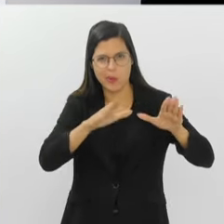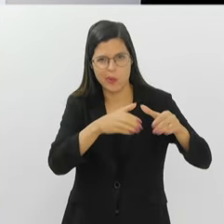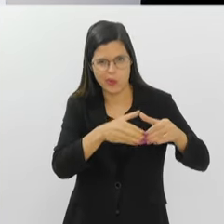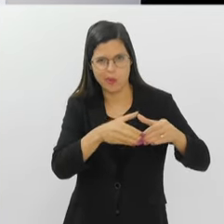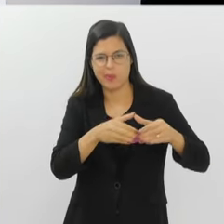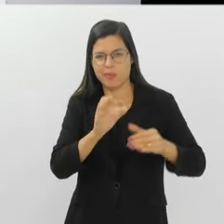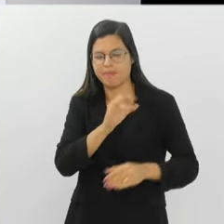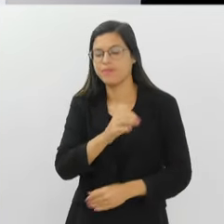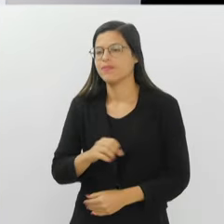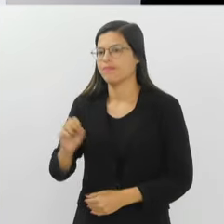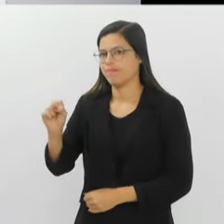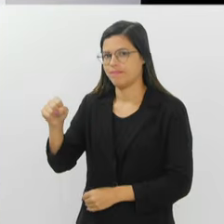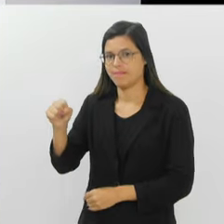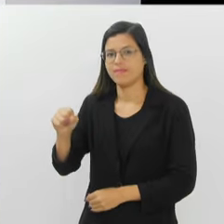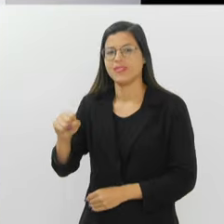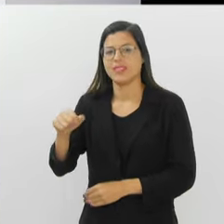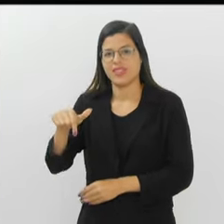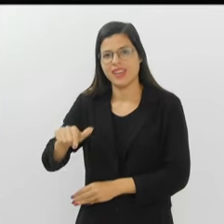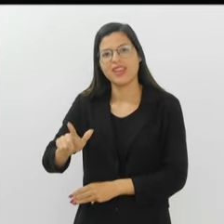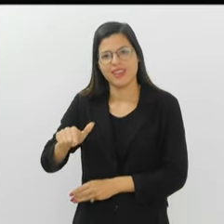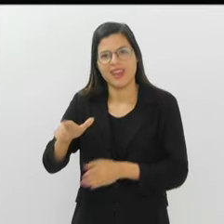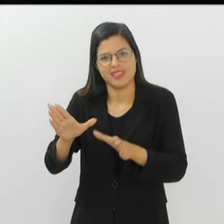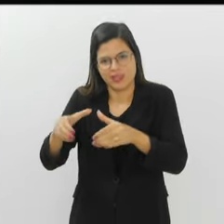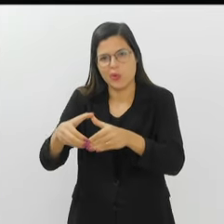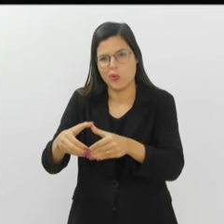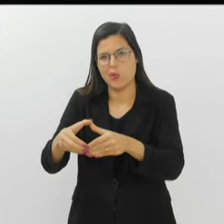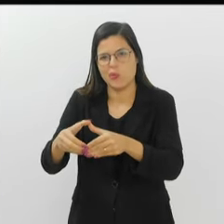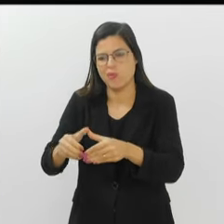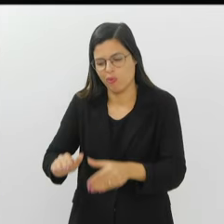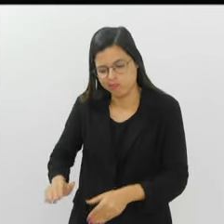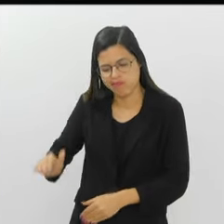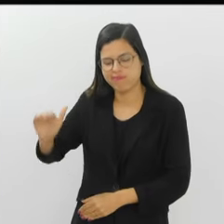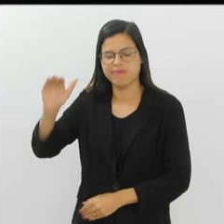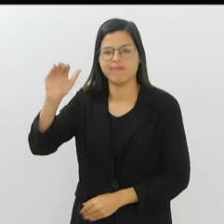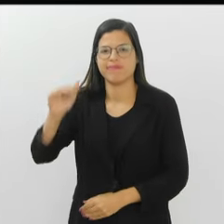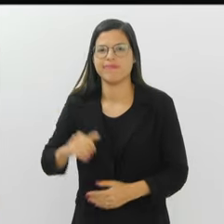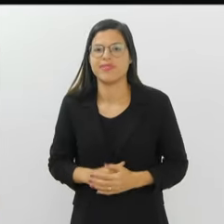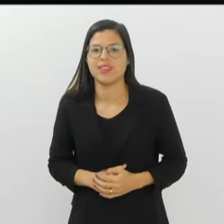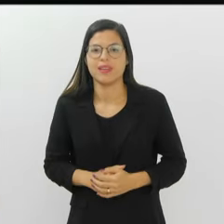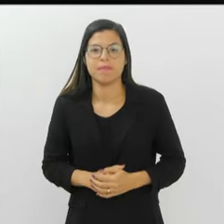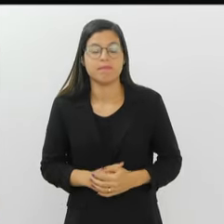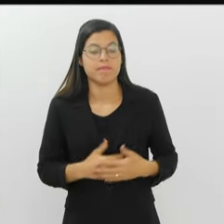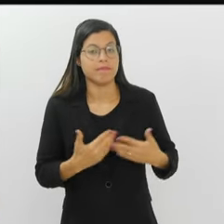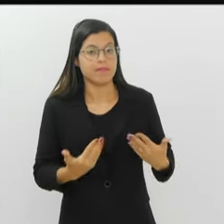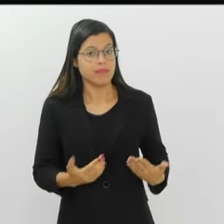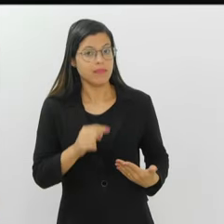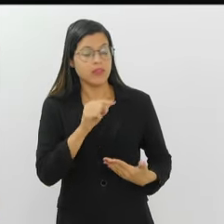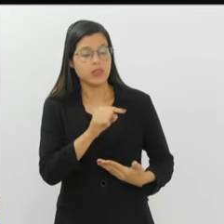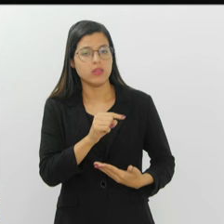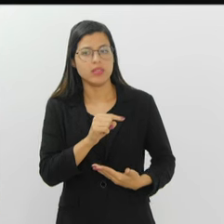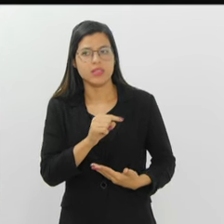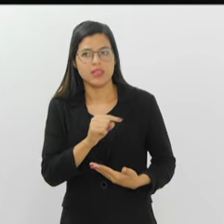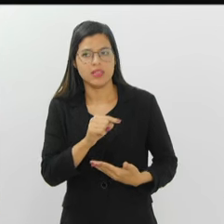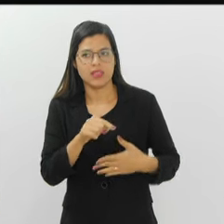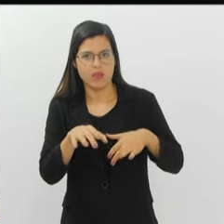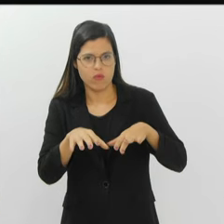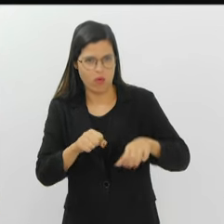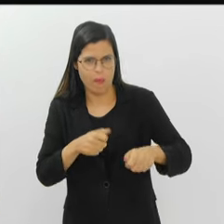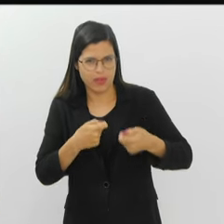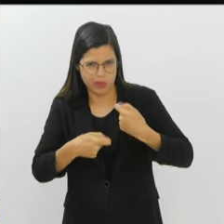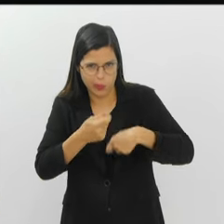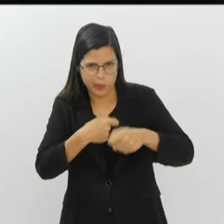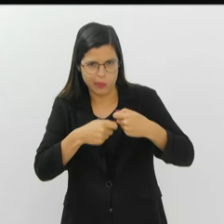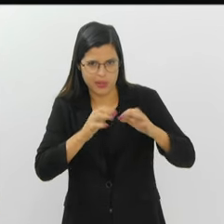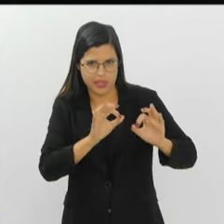grande berço no samba e no carnaval é a Mocidade Alegre. Legal. E você, na verdade, você é